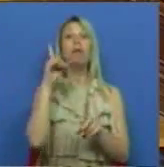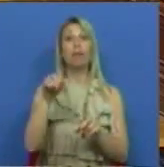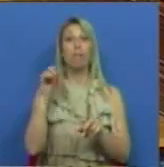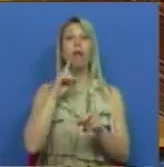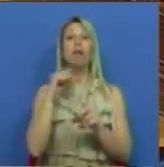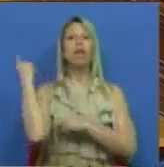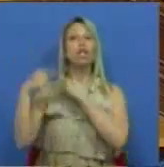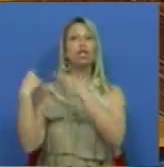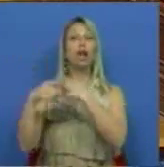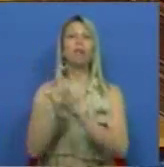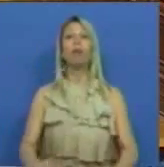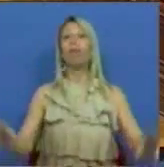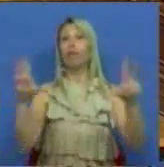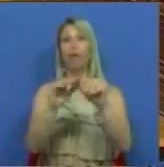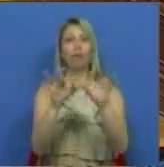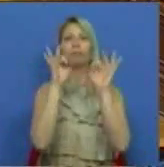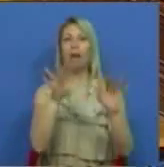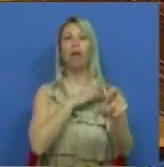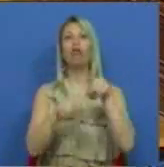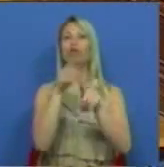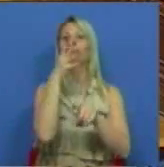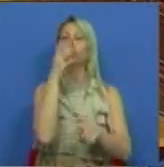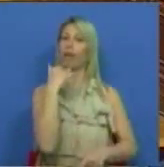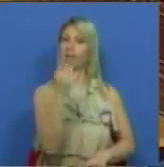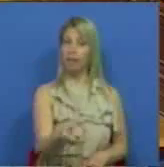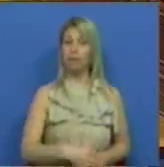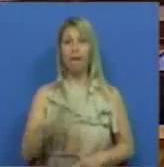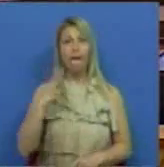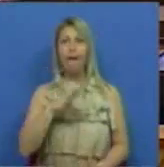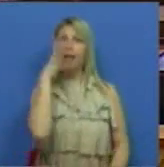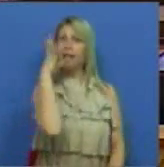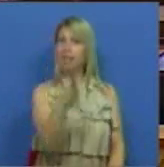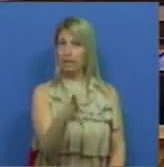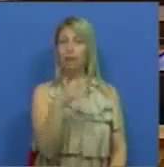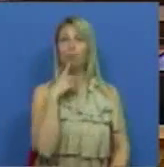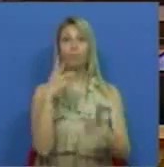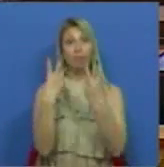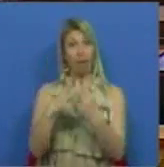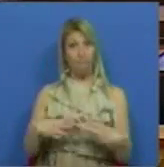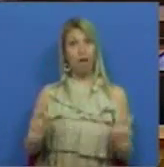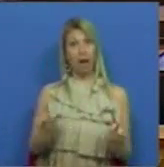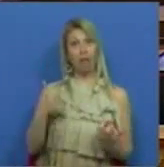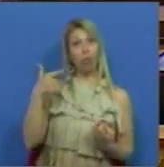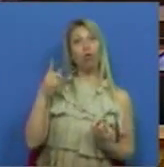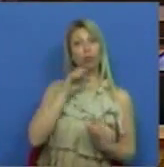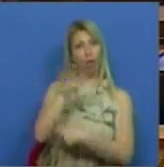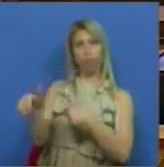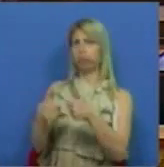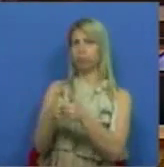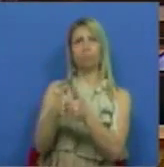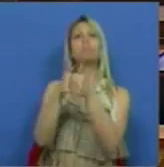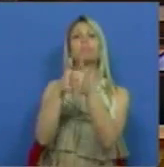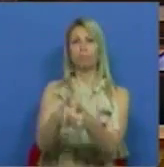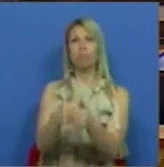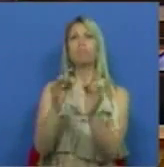como bem referiu o Sr. Deputado. Queria dizer-lhe que a bancada do Bloco de Esquerda acompanha todas as